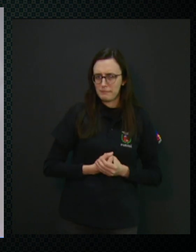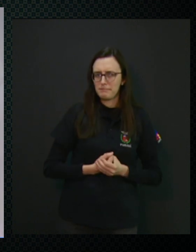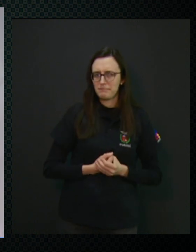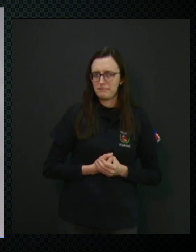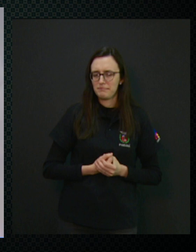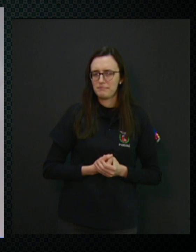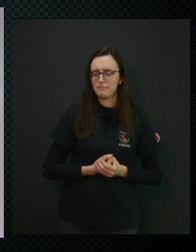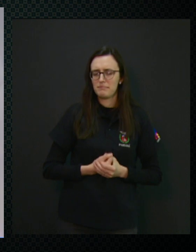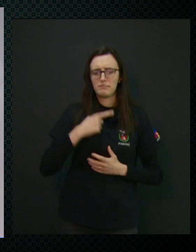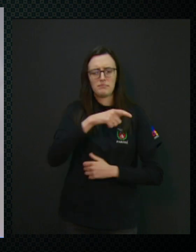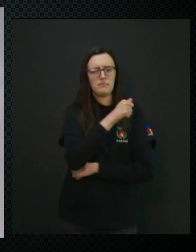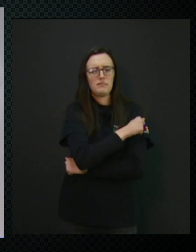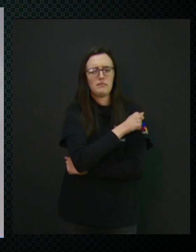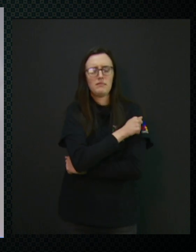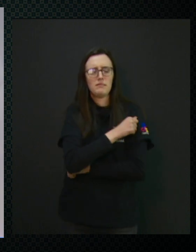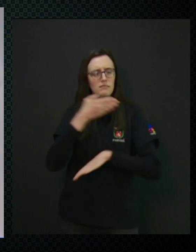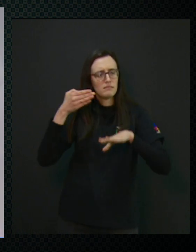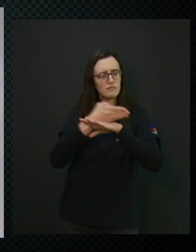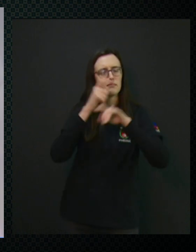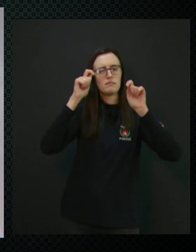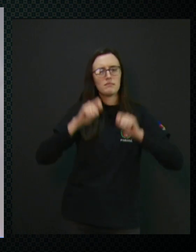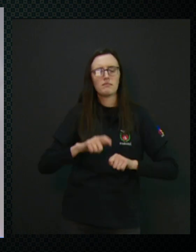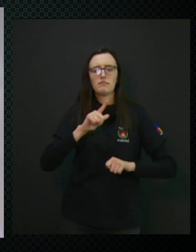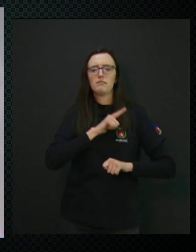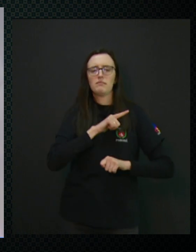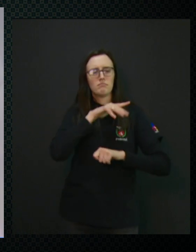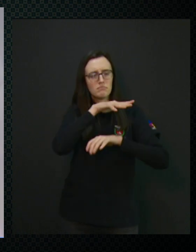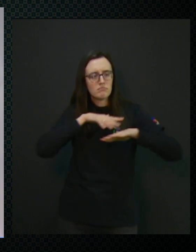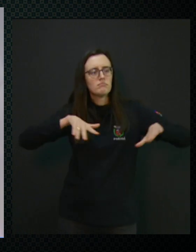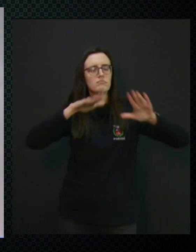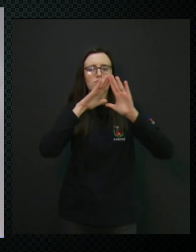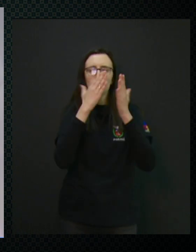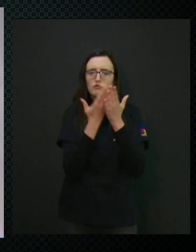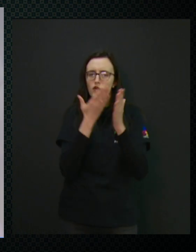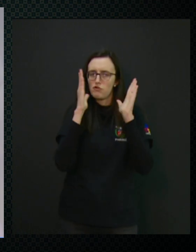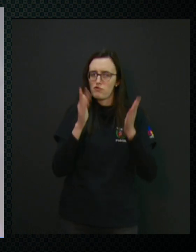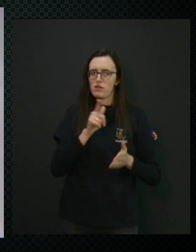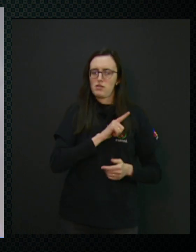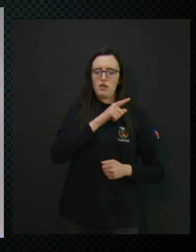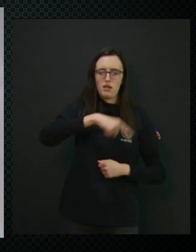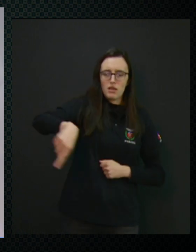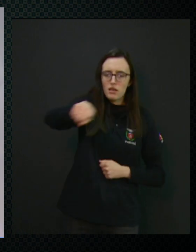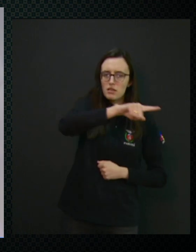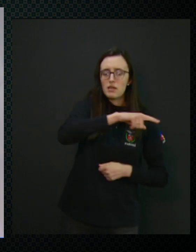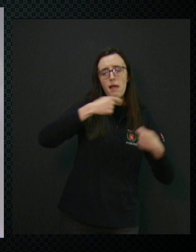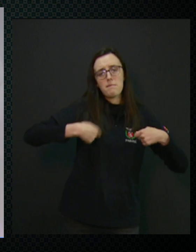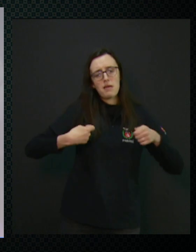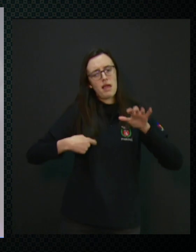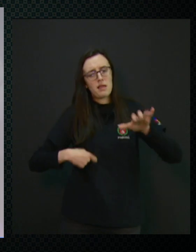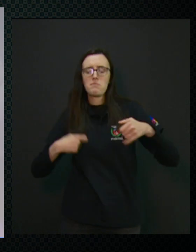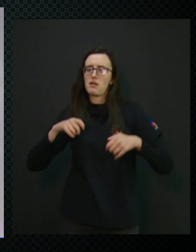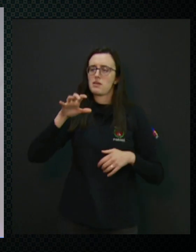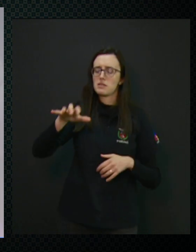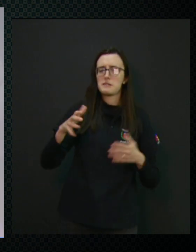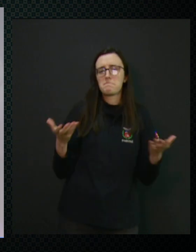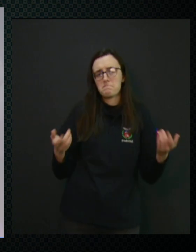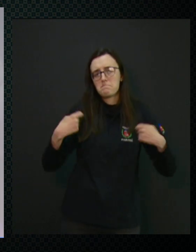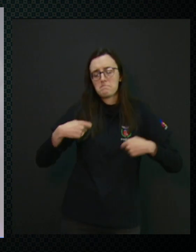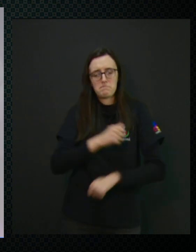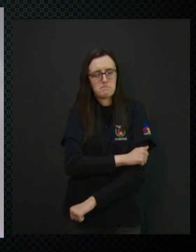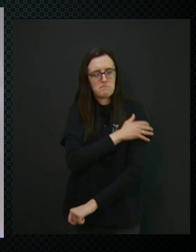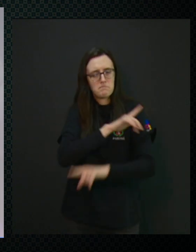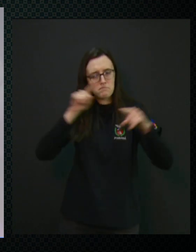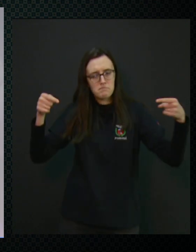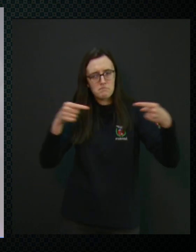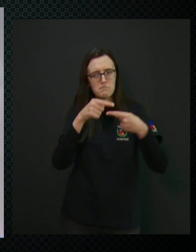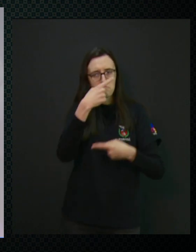Porque se ela não tem acesso ao banco escolar que ela deveria estar ali na idade, né, sério, para